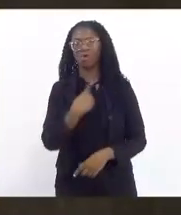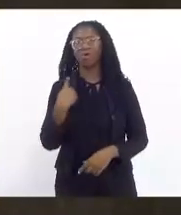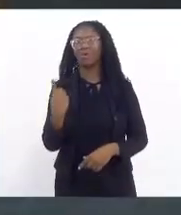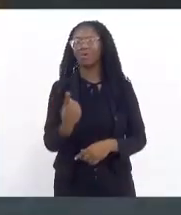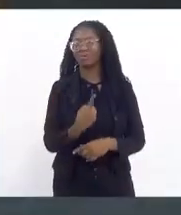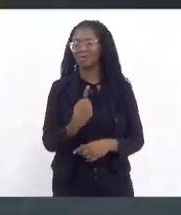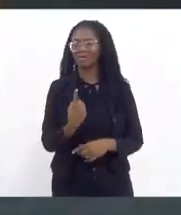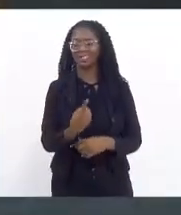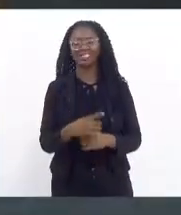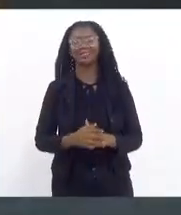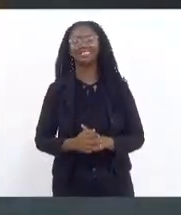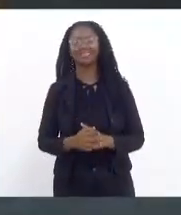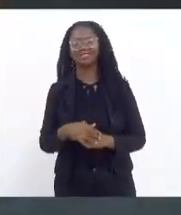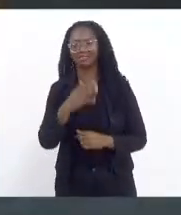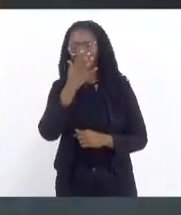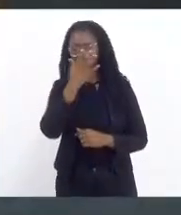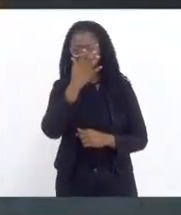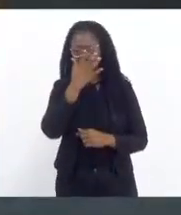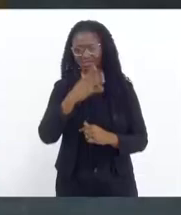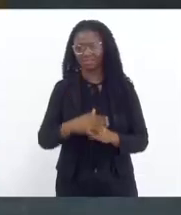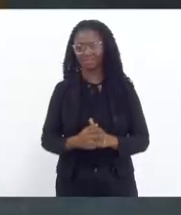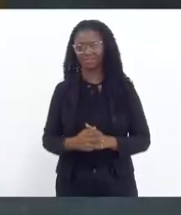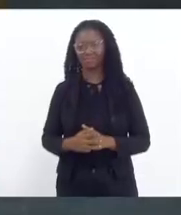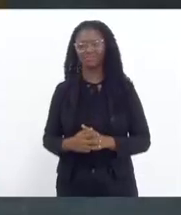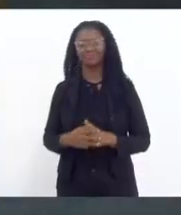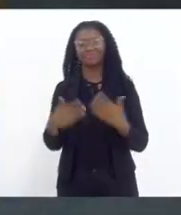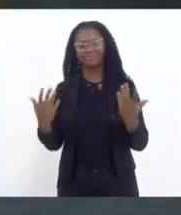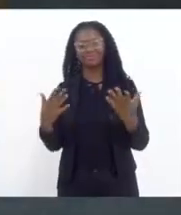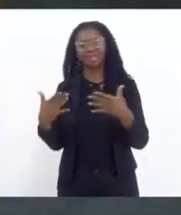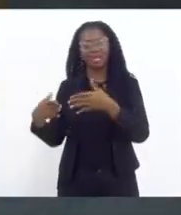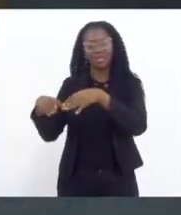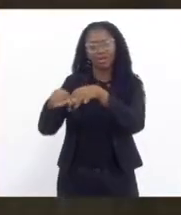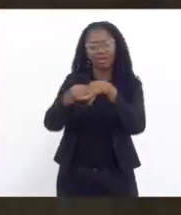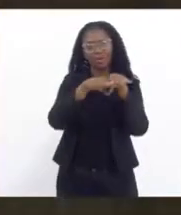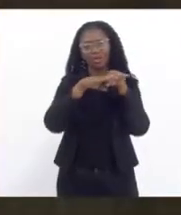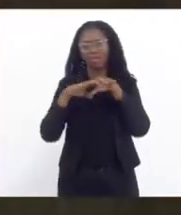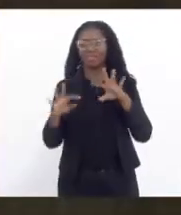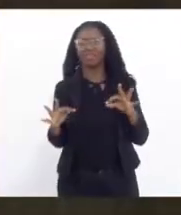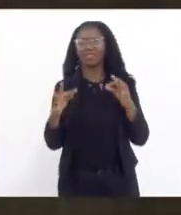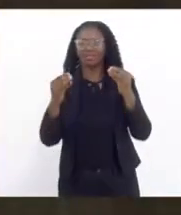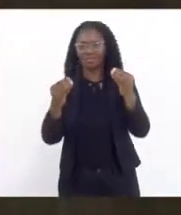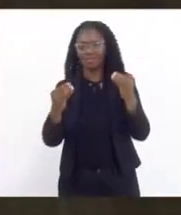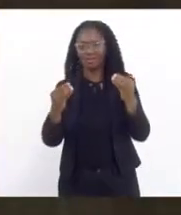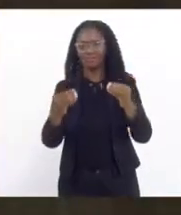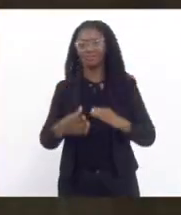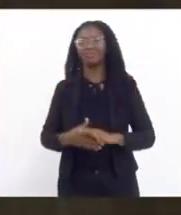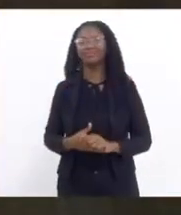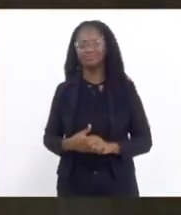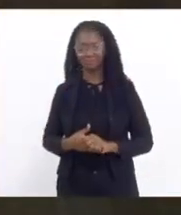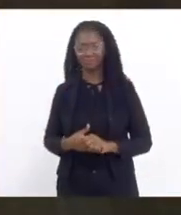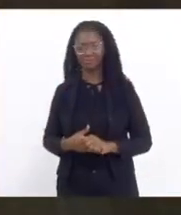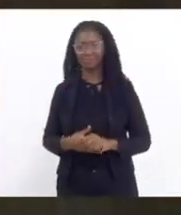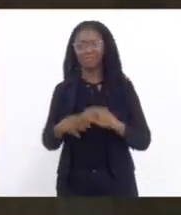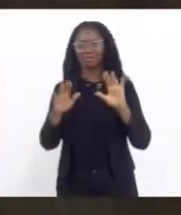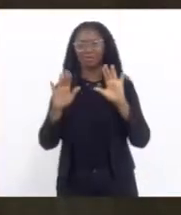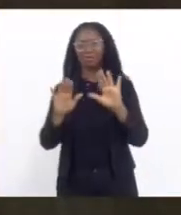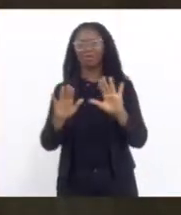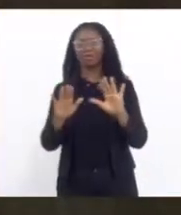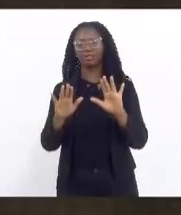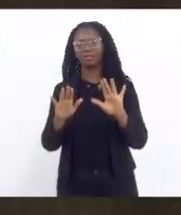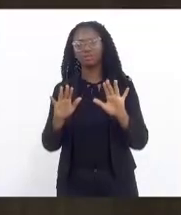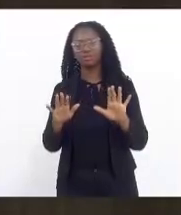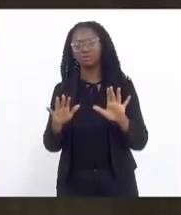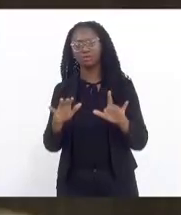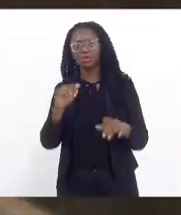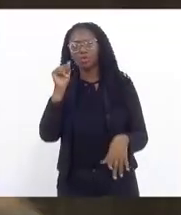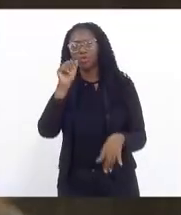sociedade que se pretenda mais justa e mais igualitária para todos e todas então o combate ao feminicídio ele não se dá